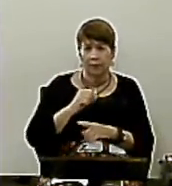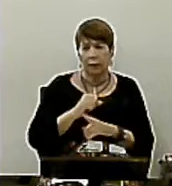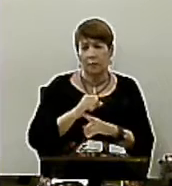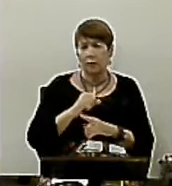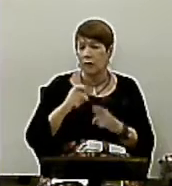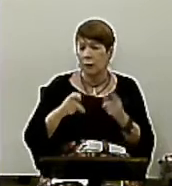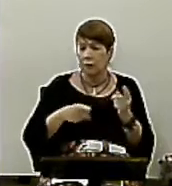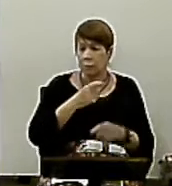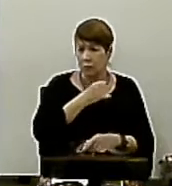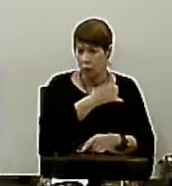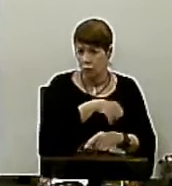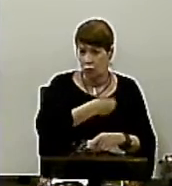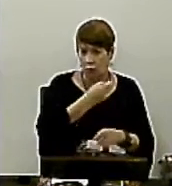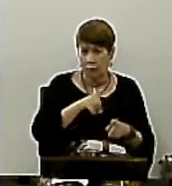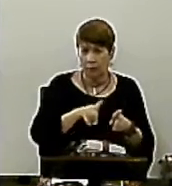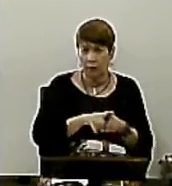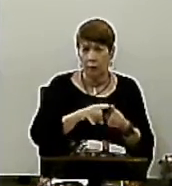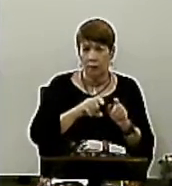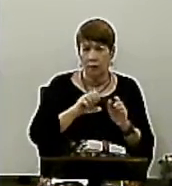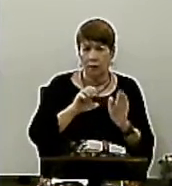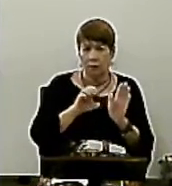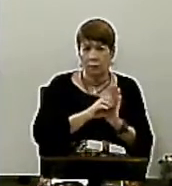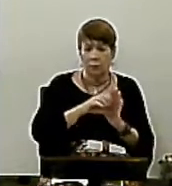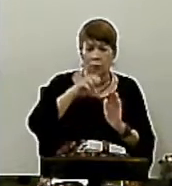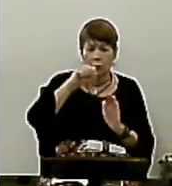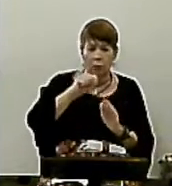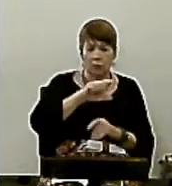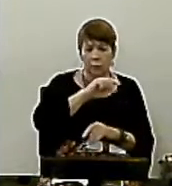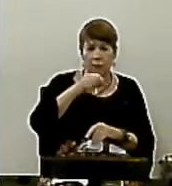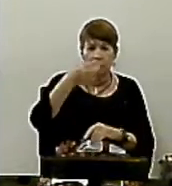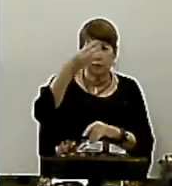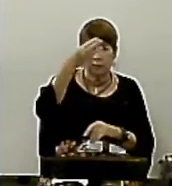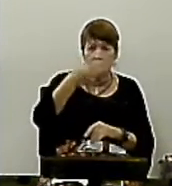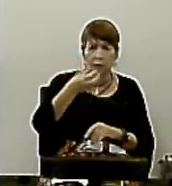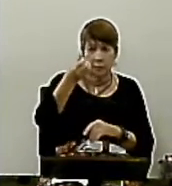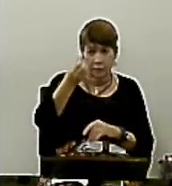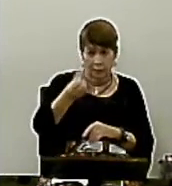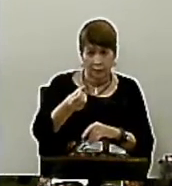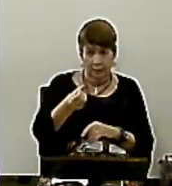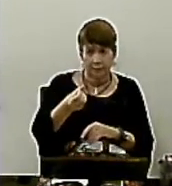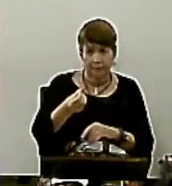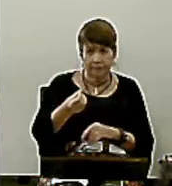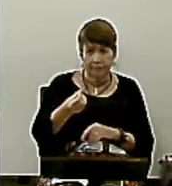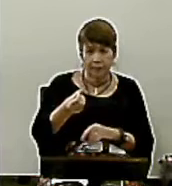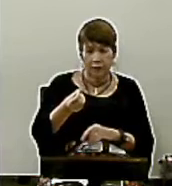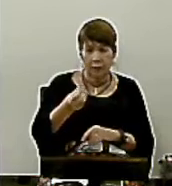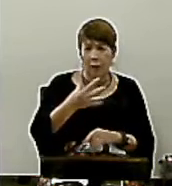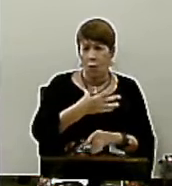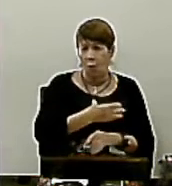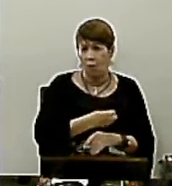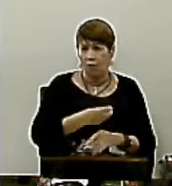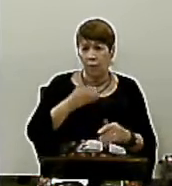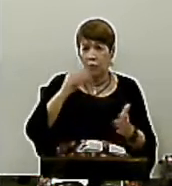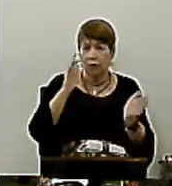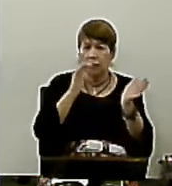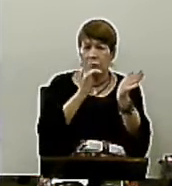ele diz em João capítulo 8 versículo 36 Se o Filho vos libertar